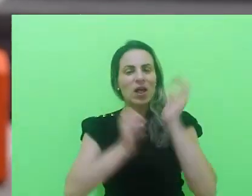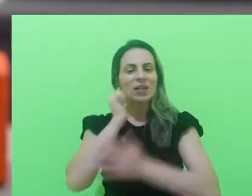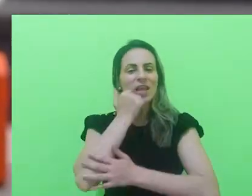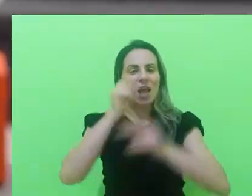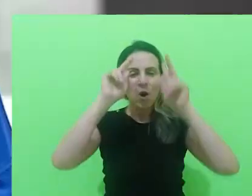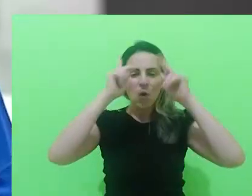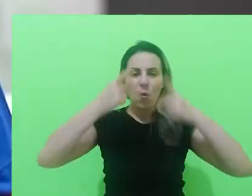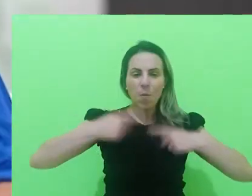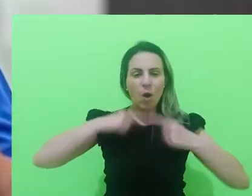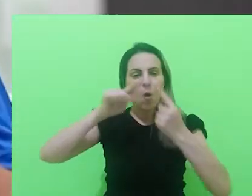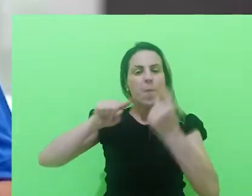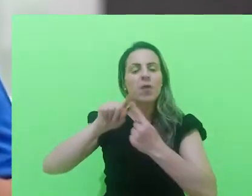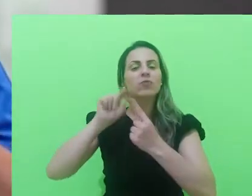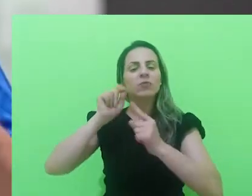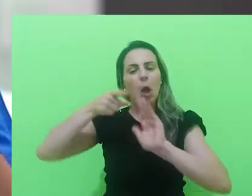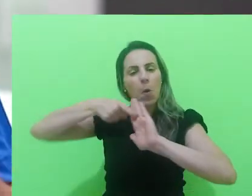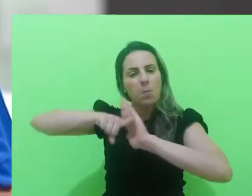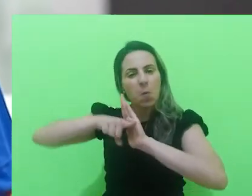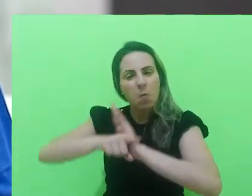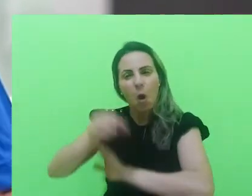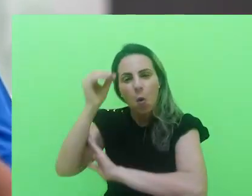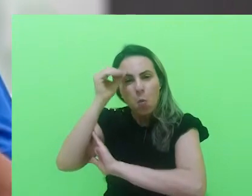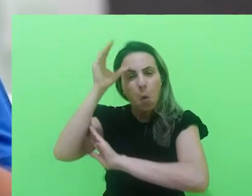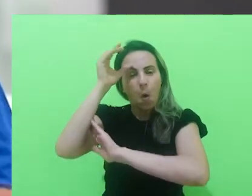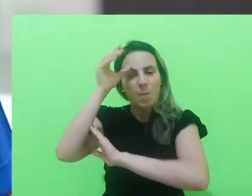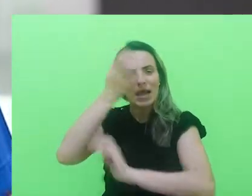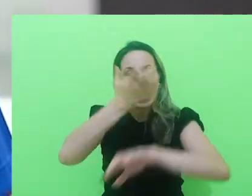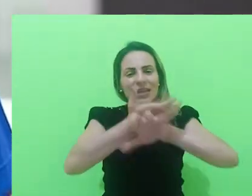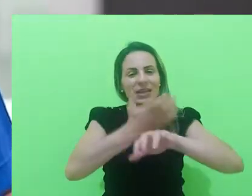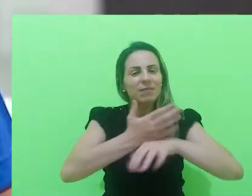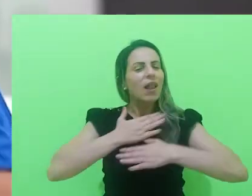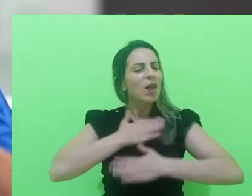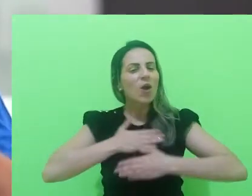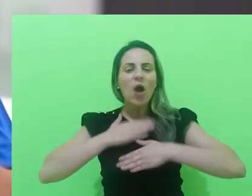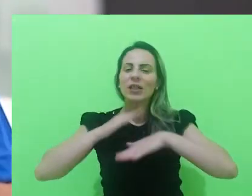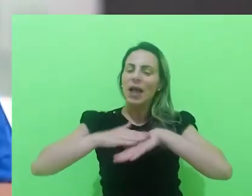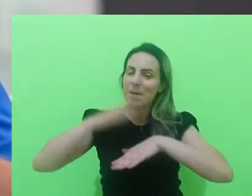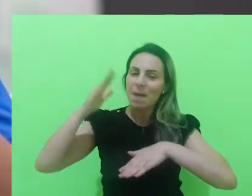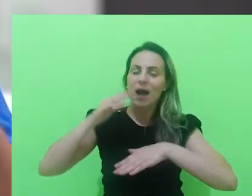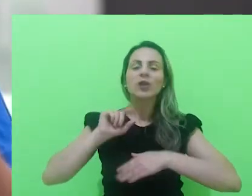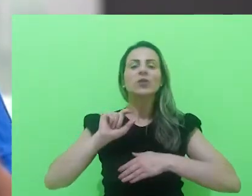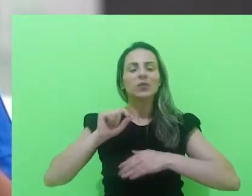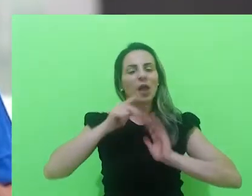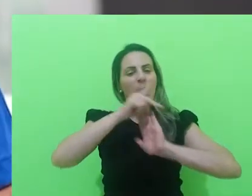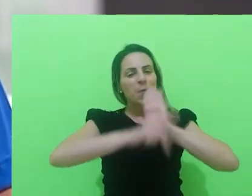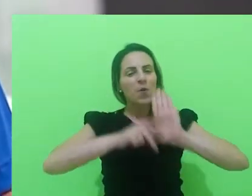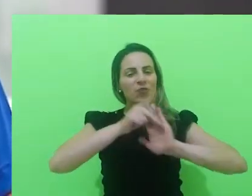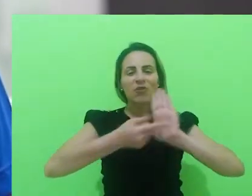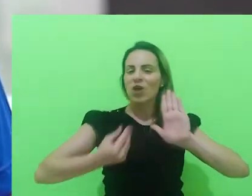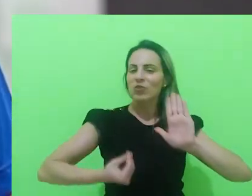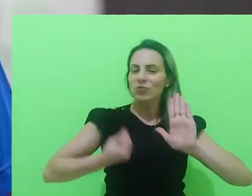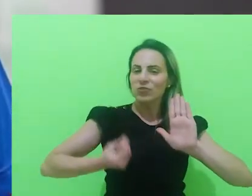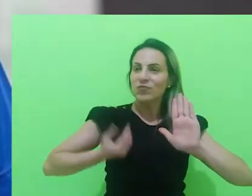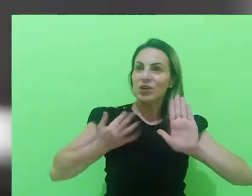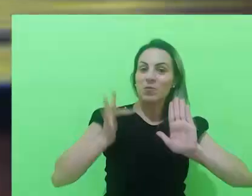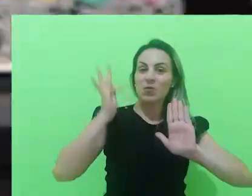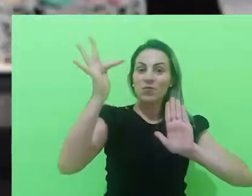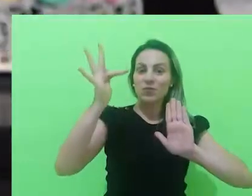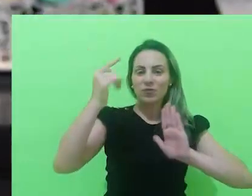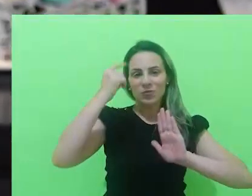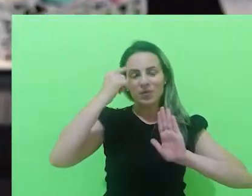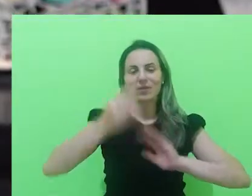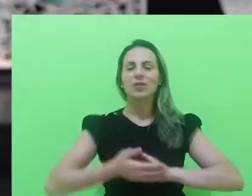intuito desse é que o aluno aprofune o conhecimento das disciplinas que lhe gosta mais. E assim, criando um projeto de vida para o seu futuro.